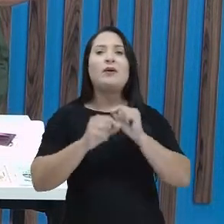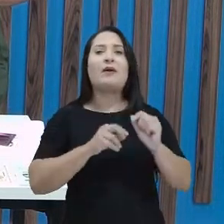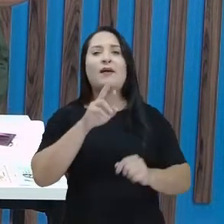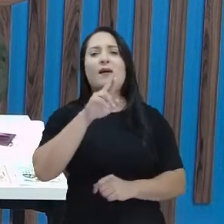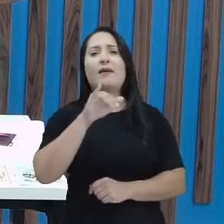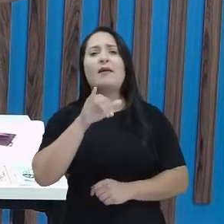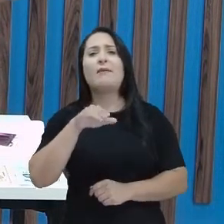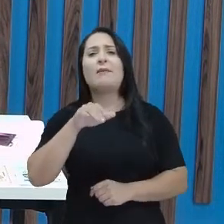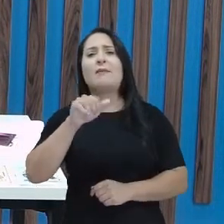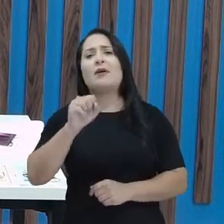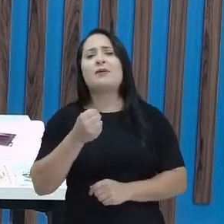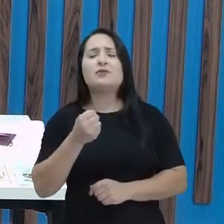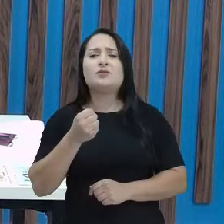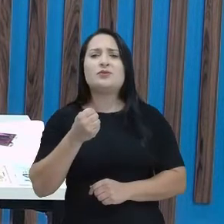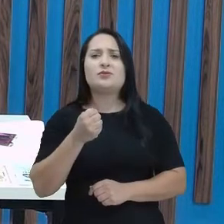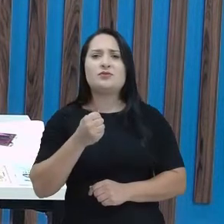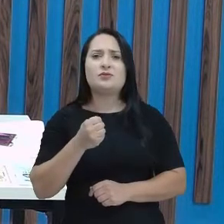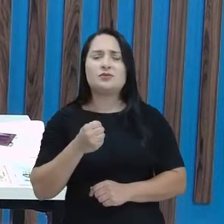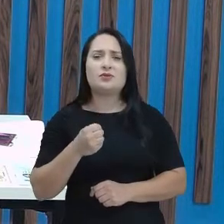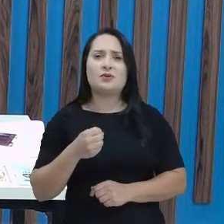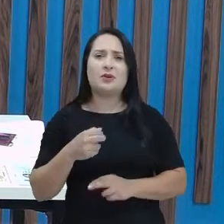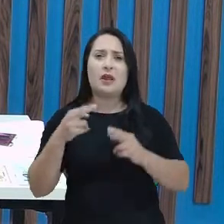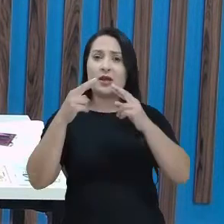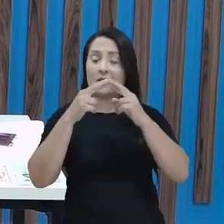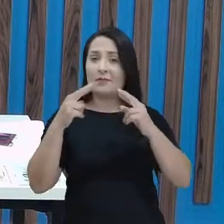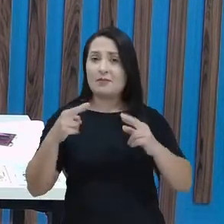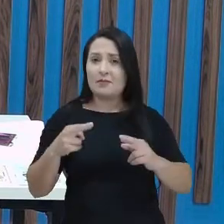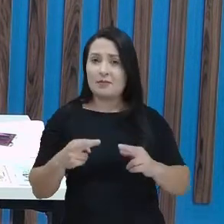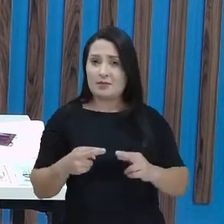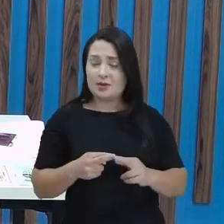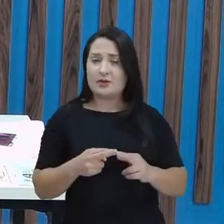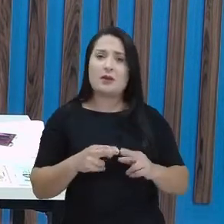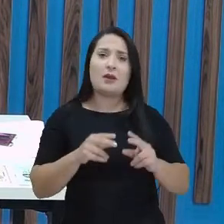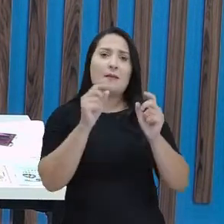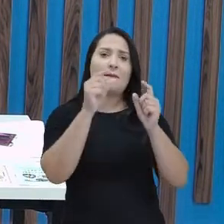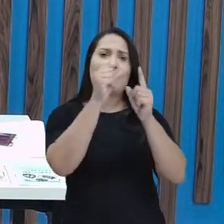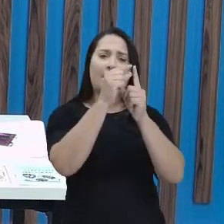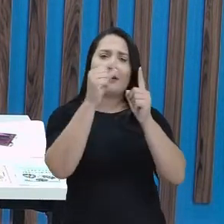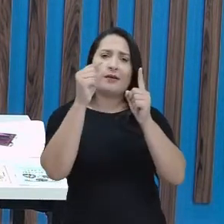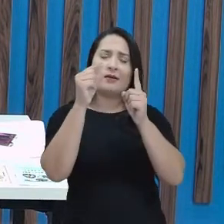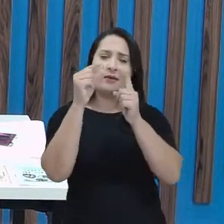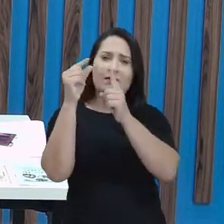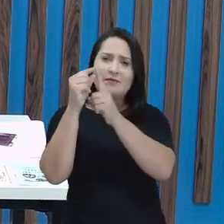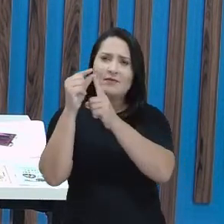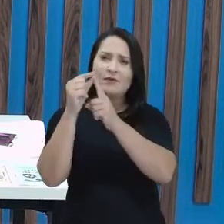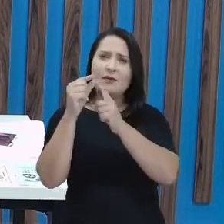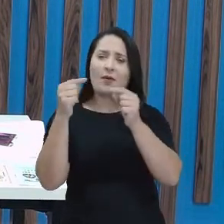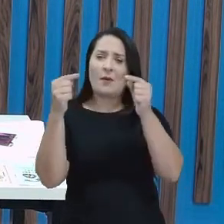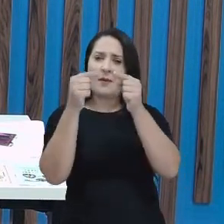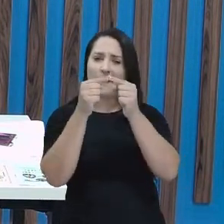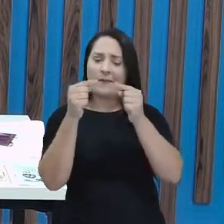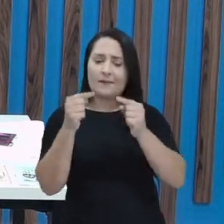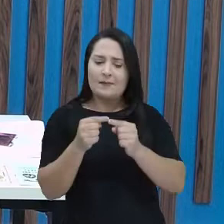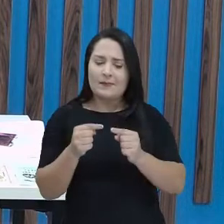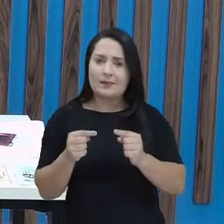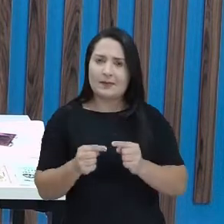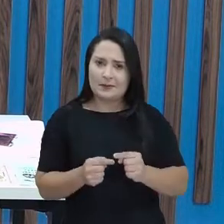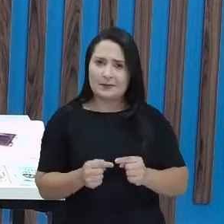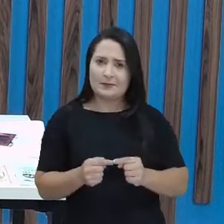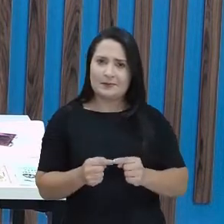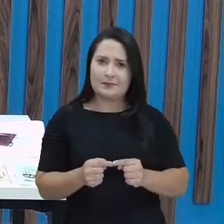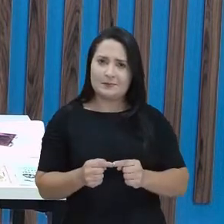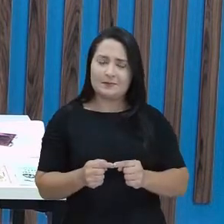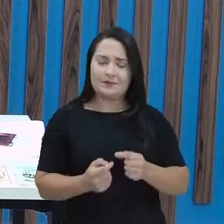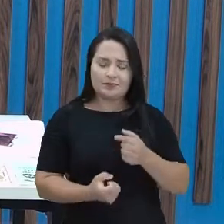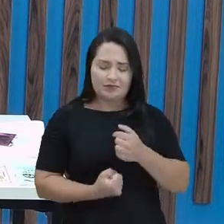são rimas? Rimas são aquelas palavras que combinam os versos, tá? Dos poemas.